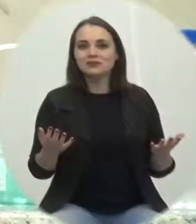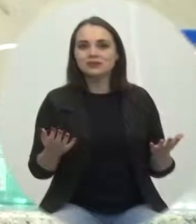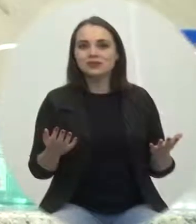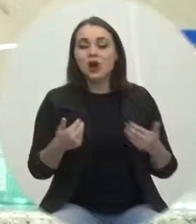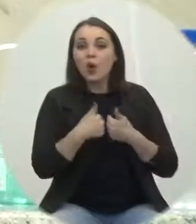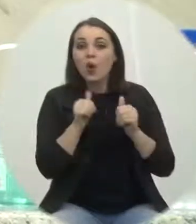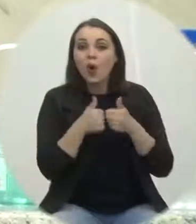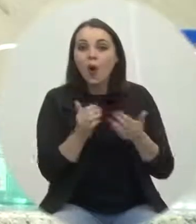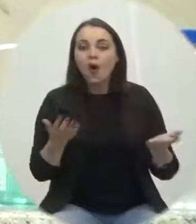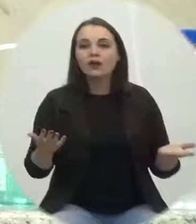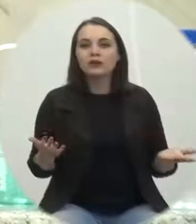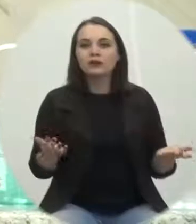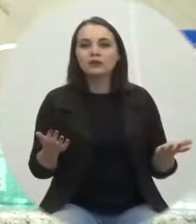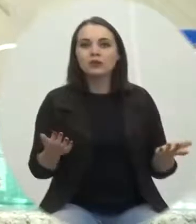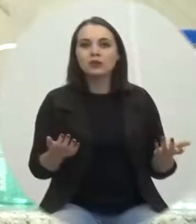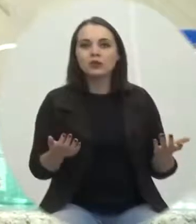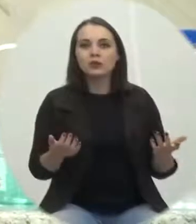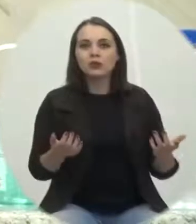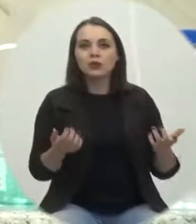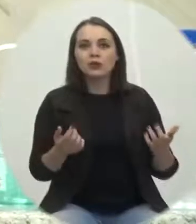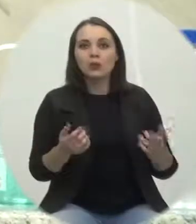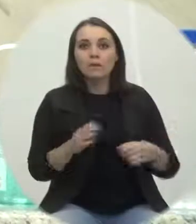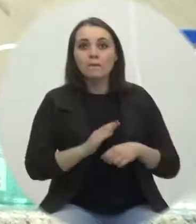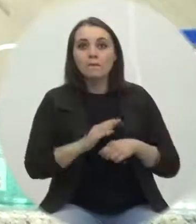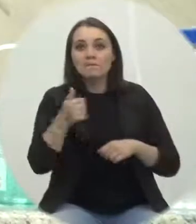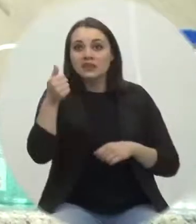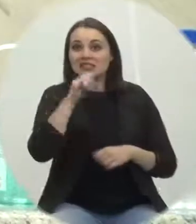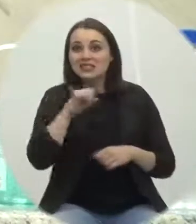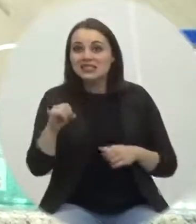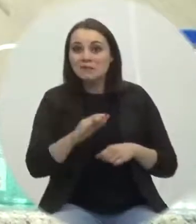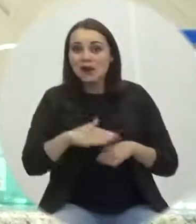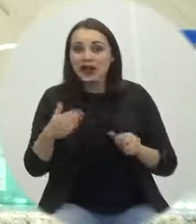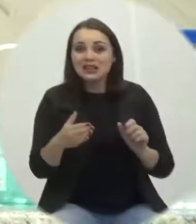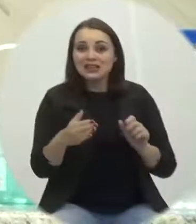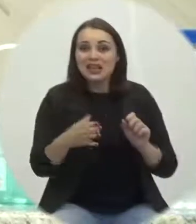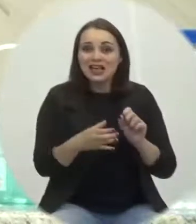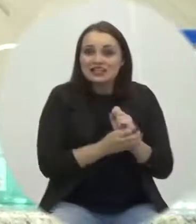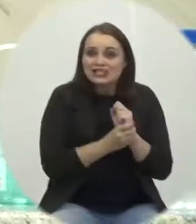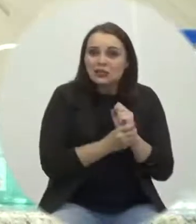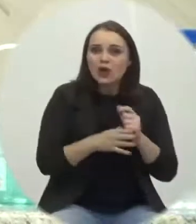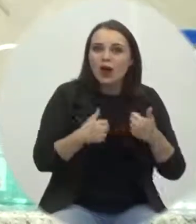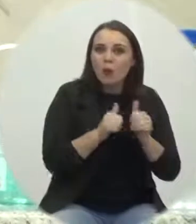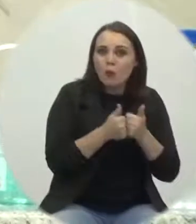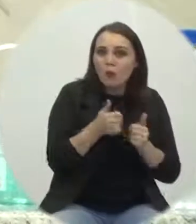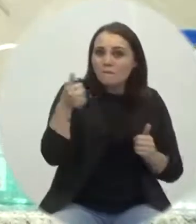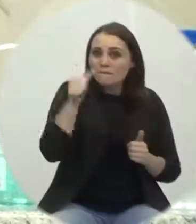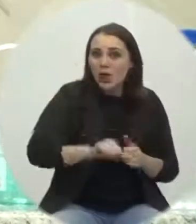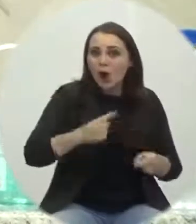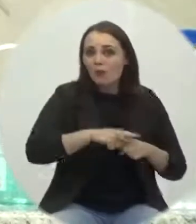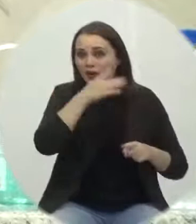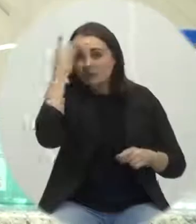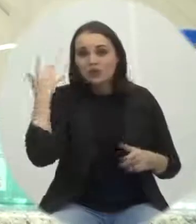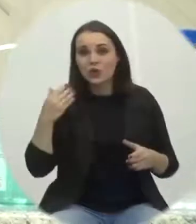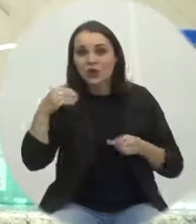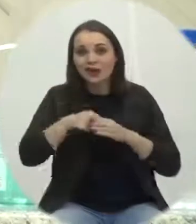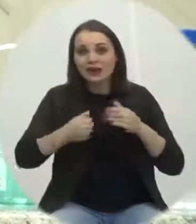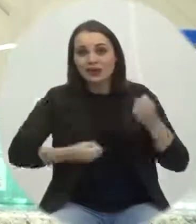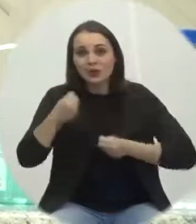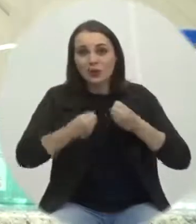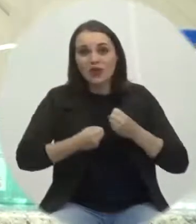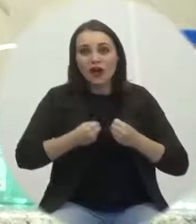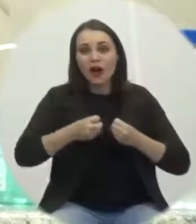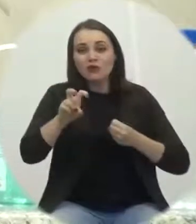Ônibus. Quanto mais restringir o ônibus, pior é. Porque o pessoal pega e embarca num carro e vem 5 num carro.